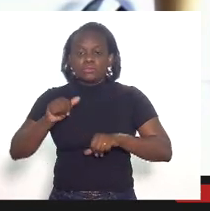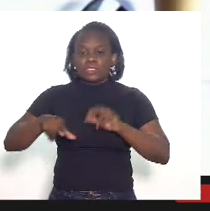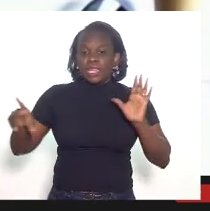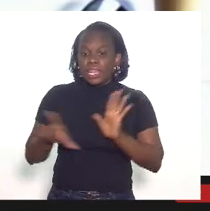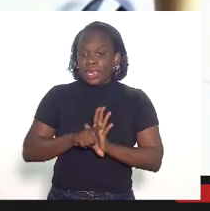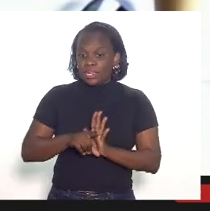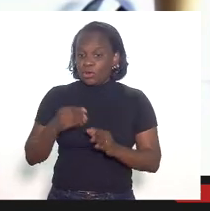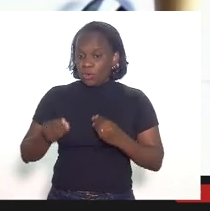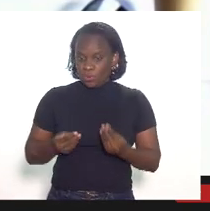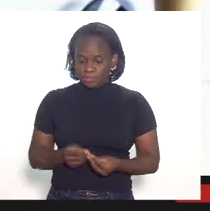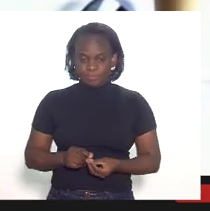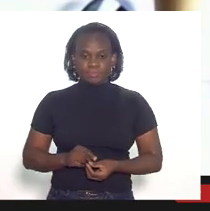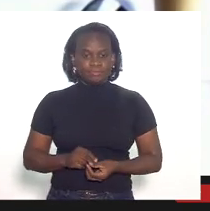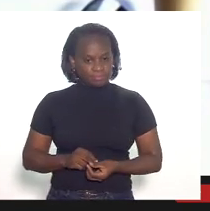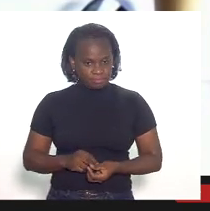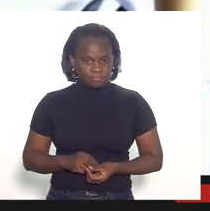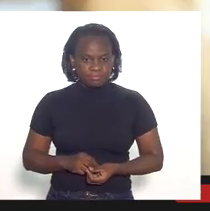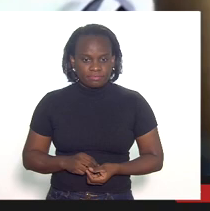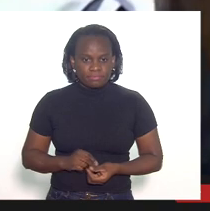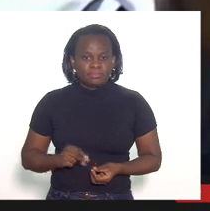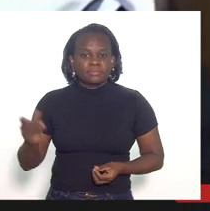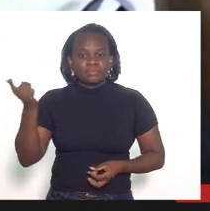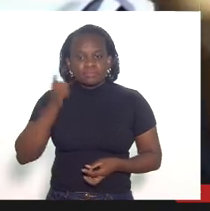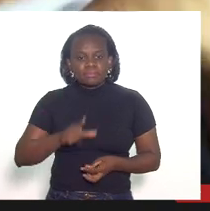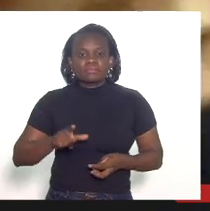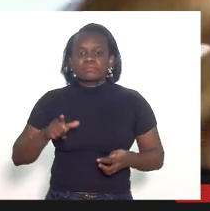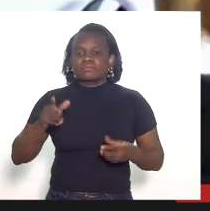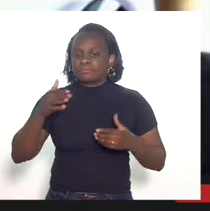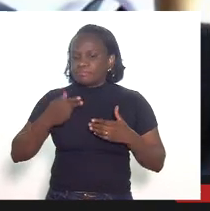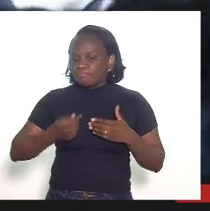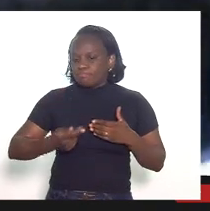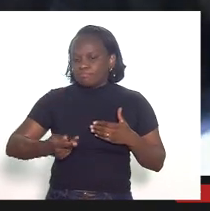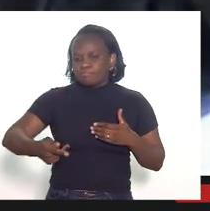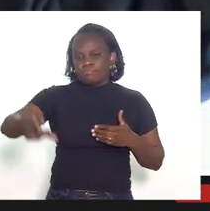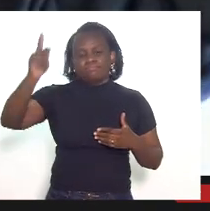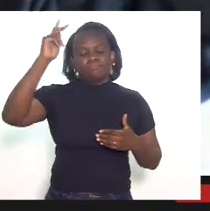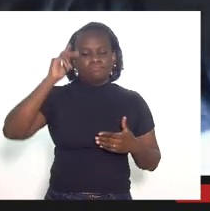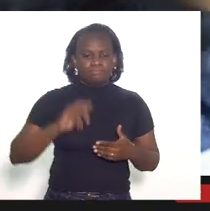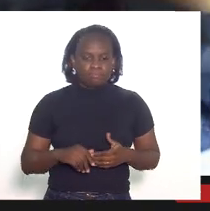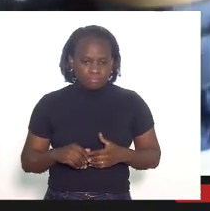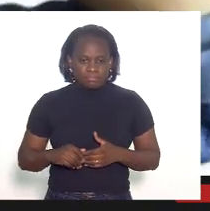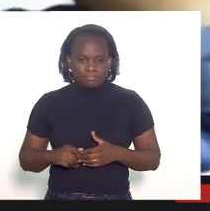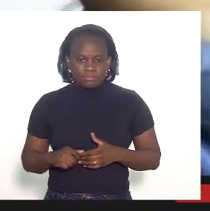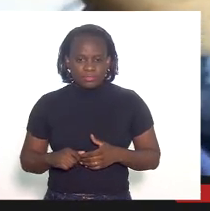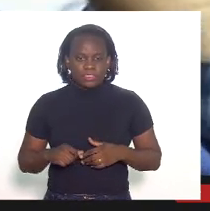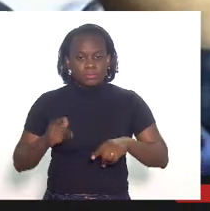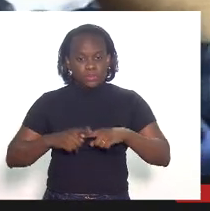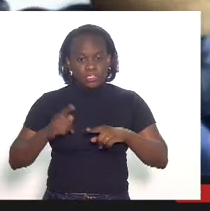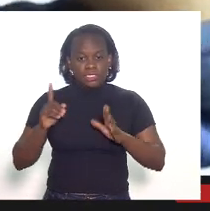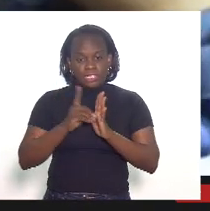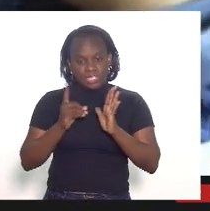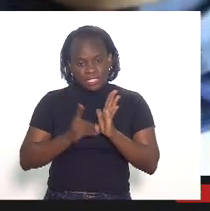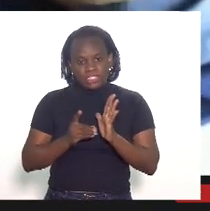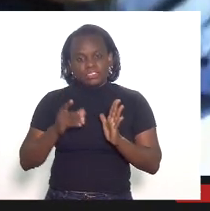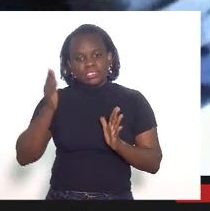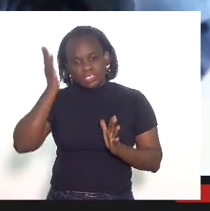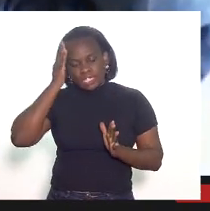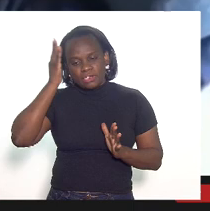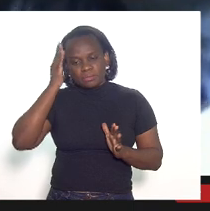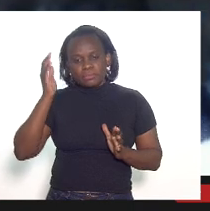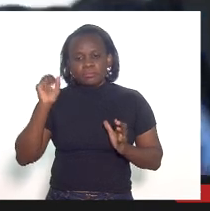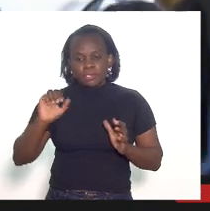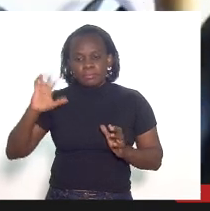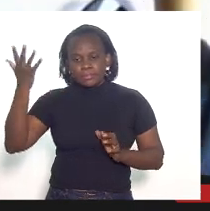lei para ter uma perenidade porque decreto a gente sempre sabe